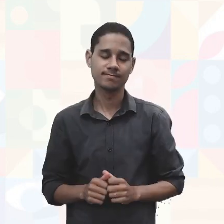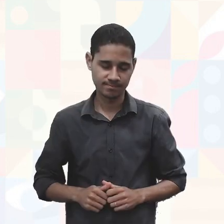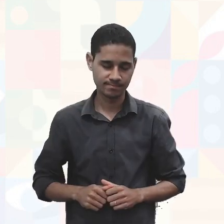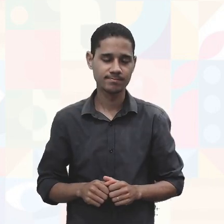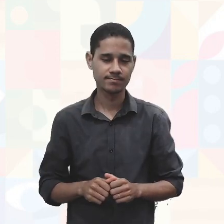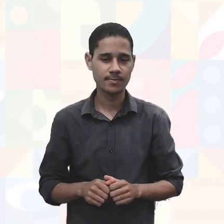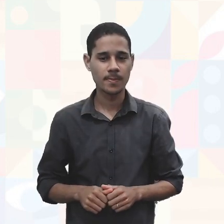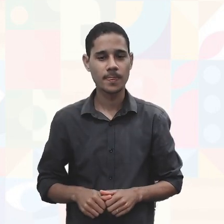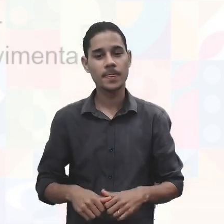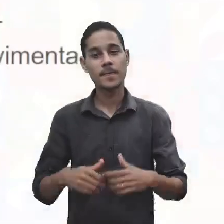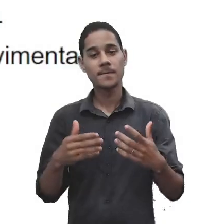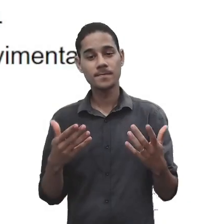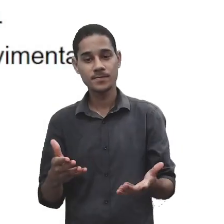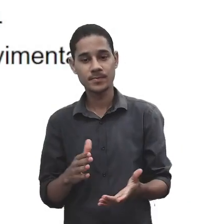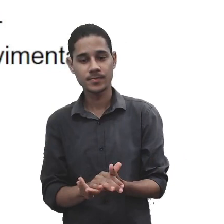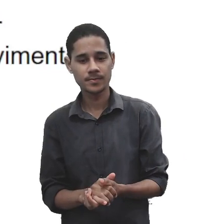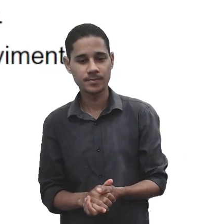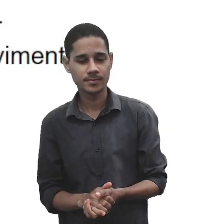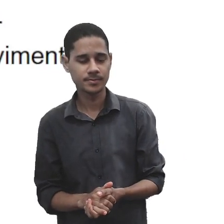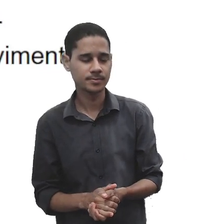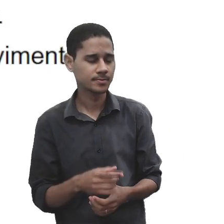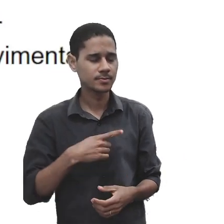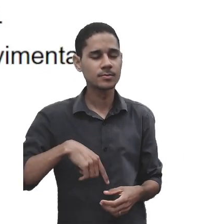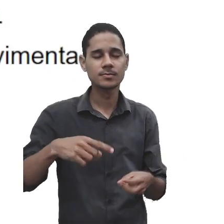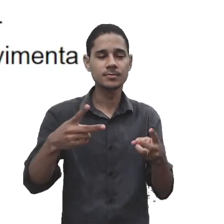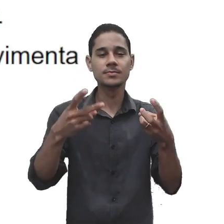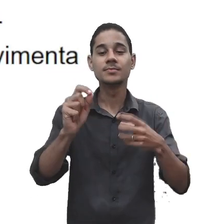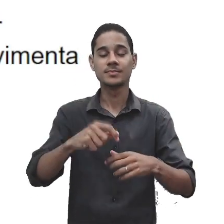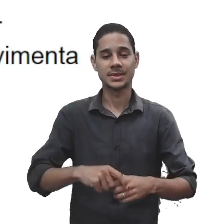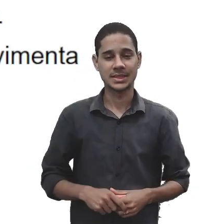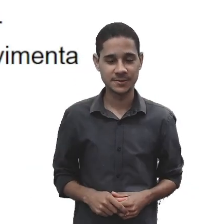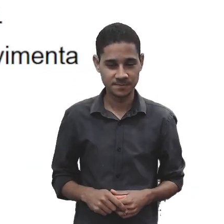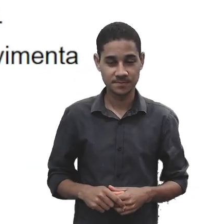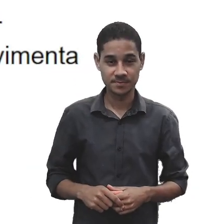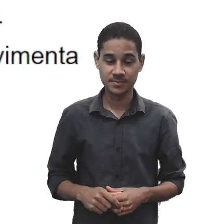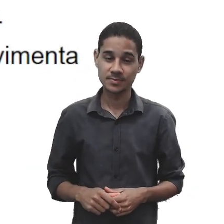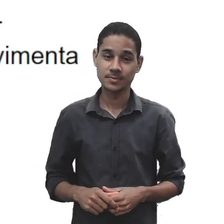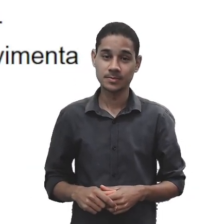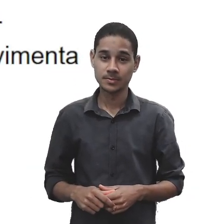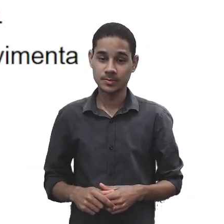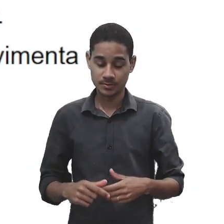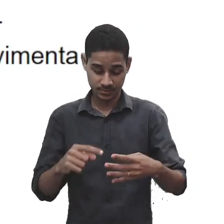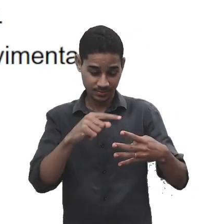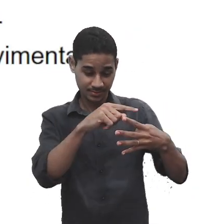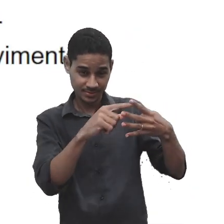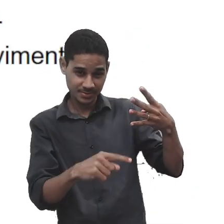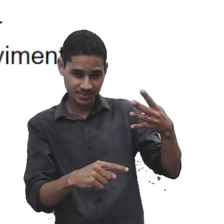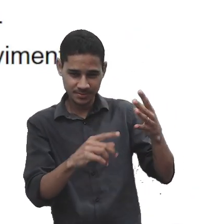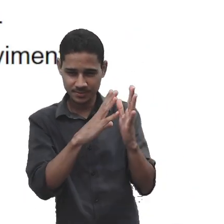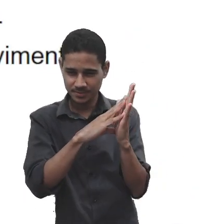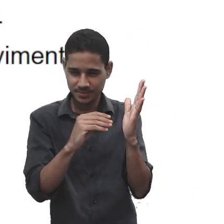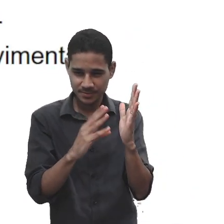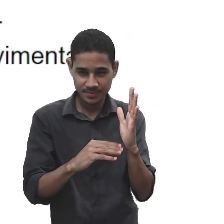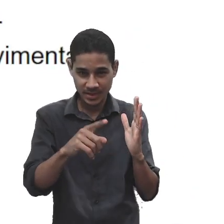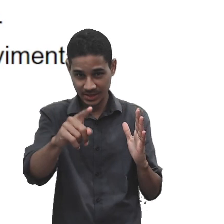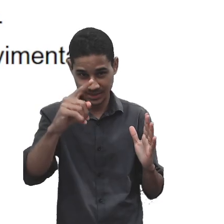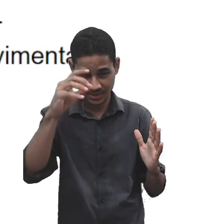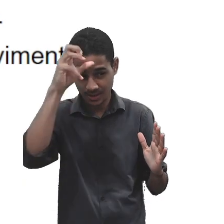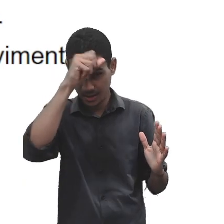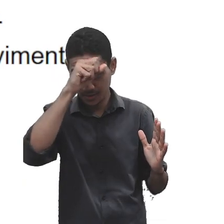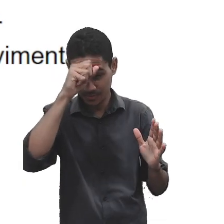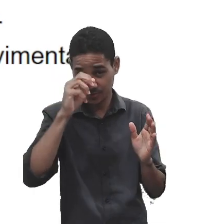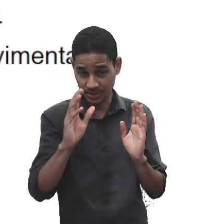Com isso, podemos perceber o quê? Que tendo o conhecimento desses modelos, que acabamos de conversar,